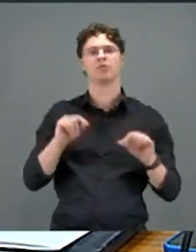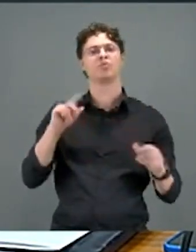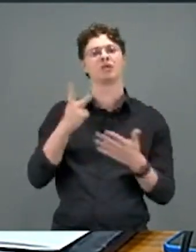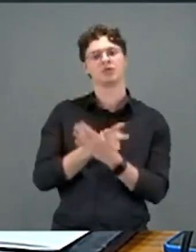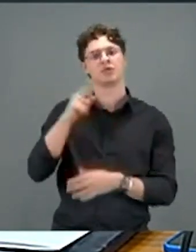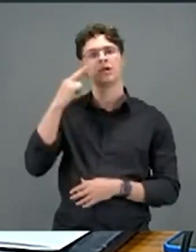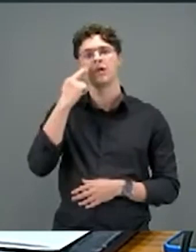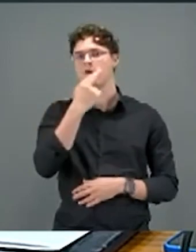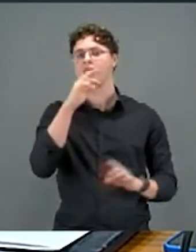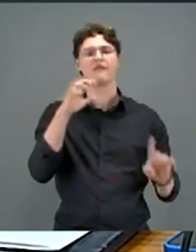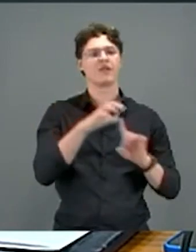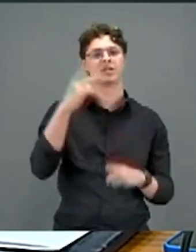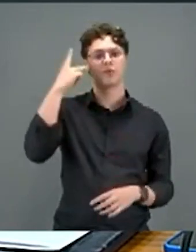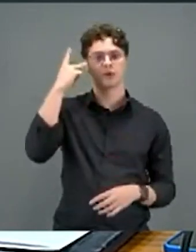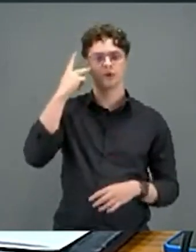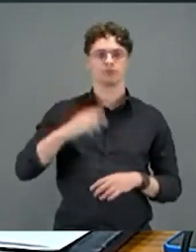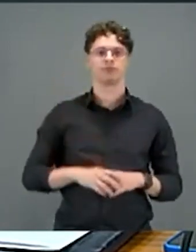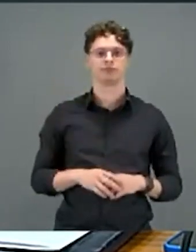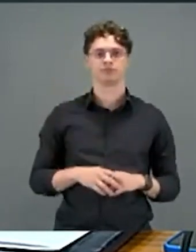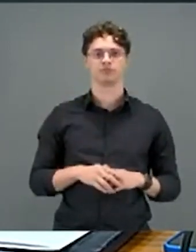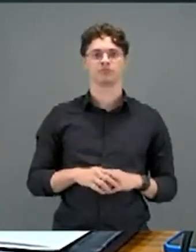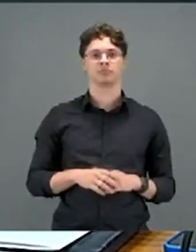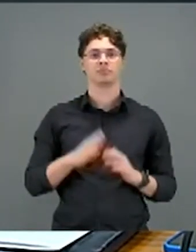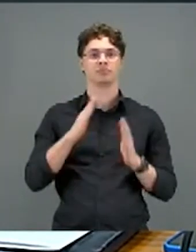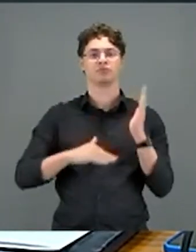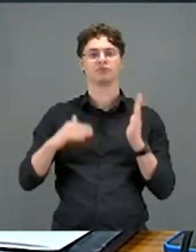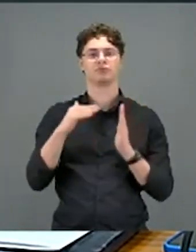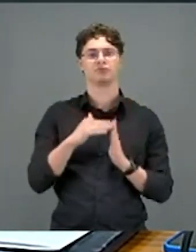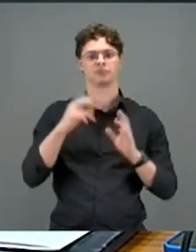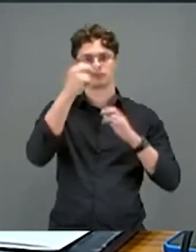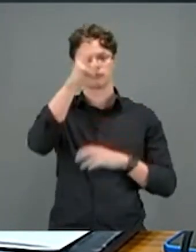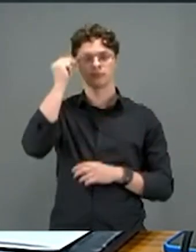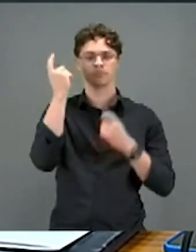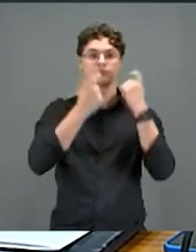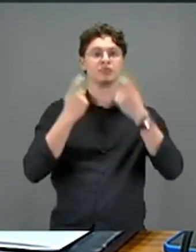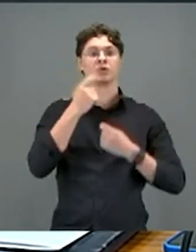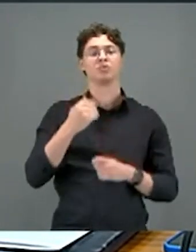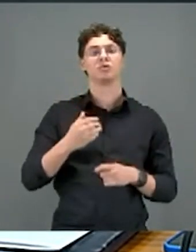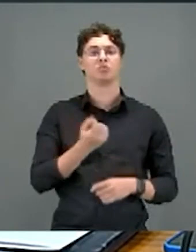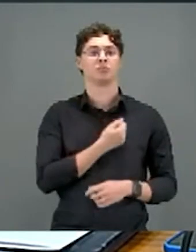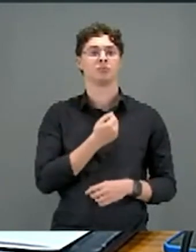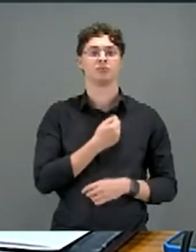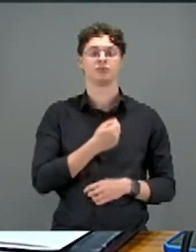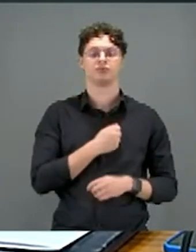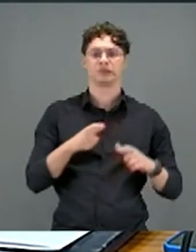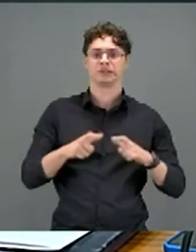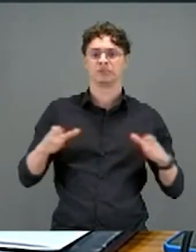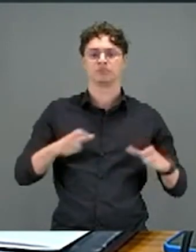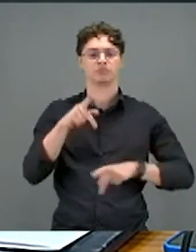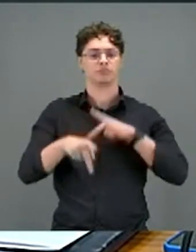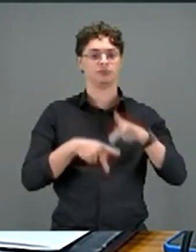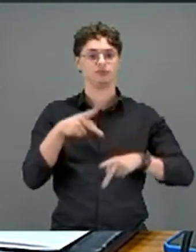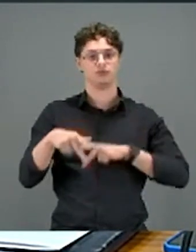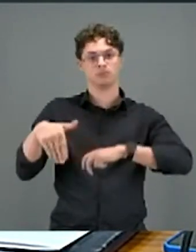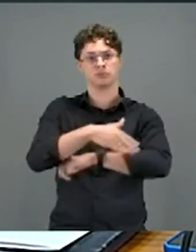acontece lá afeta São Paulo. Todos os prefeitos estão aí preocupados com o número de... Tem crescido muita população em situação